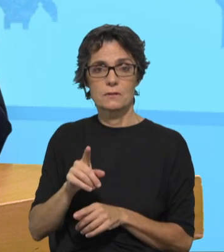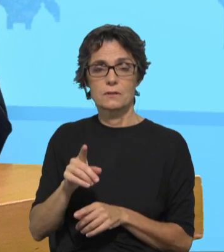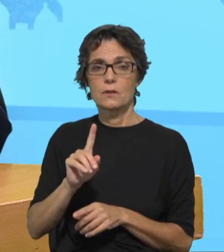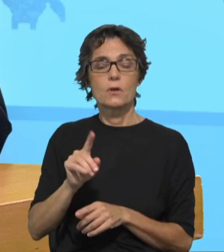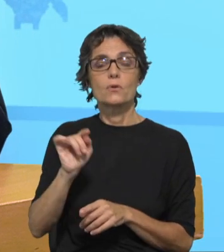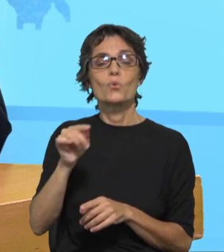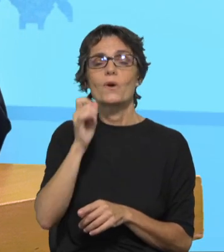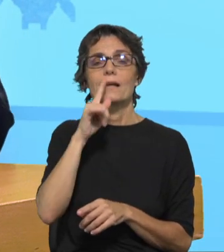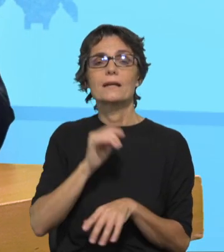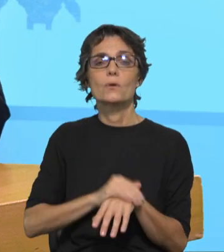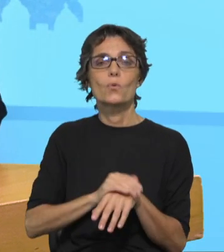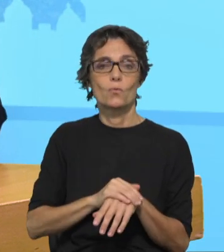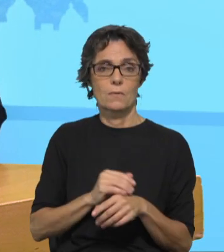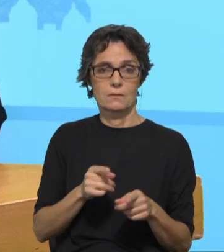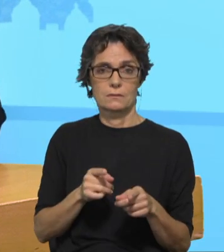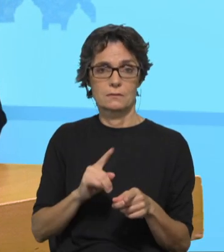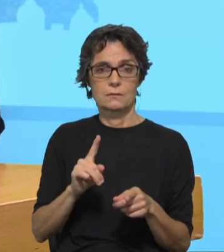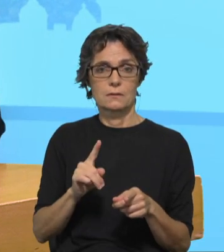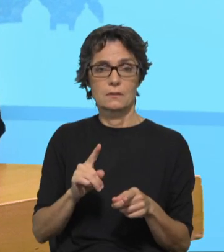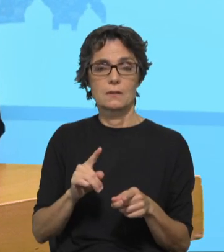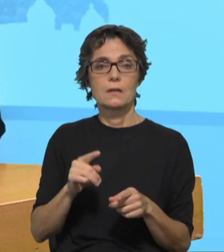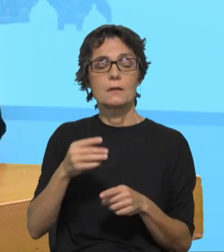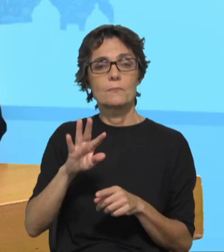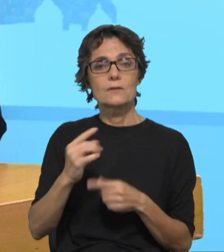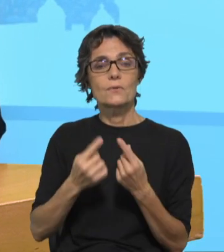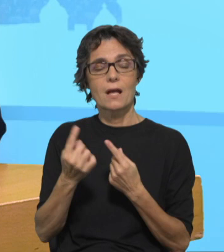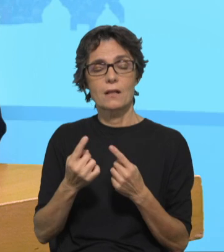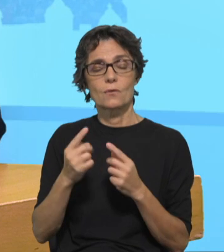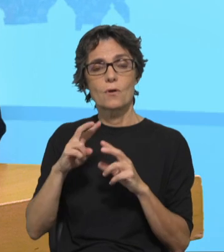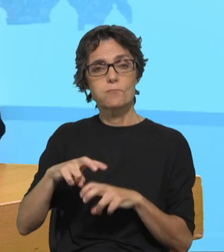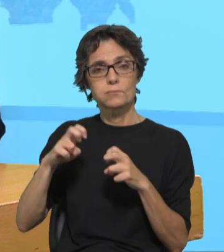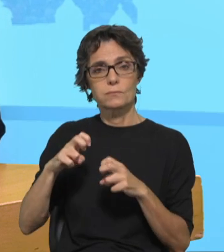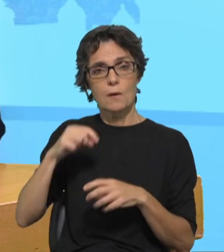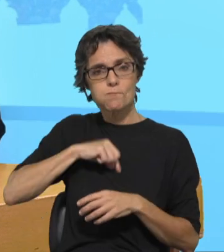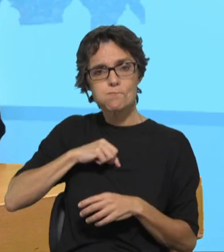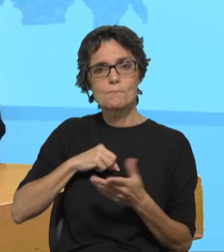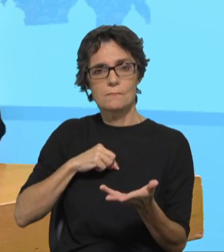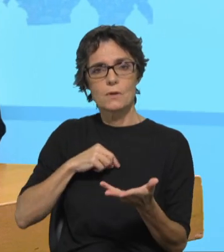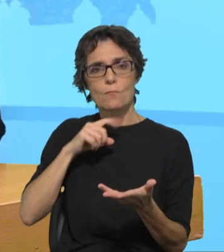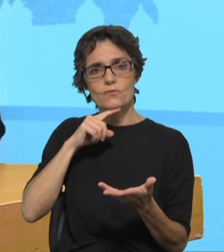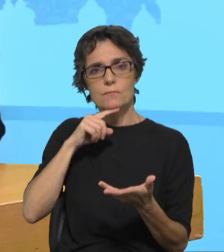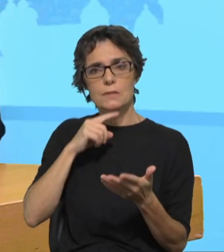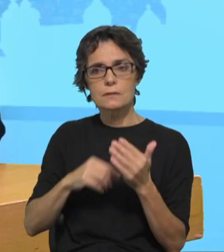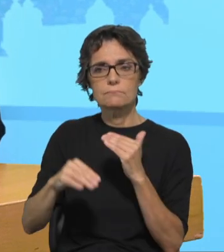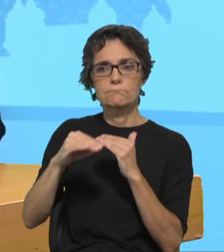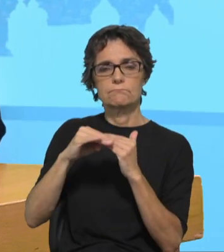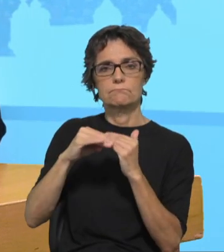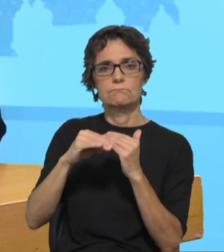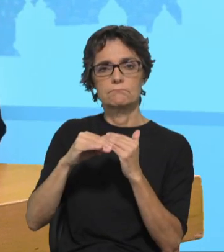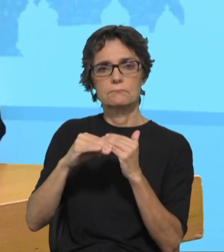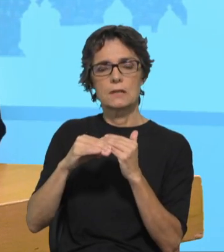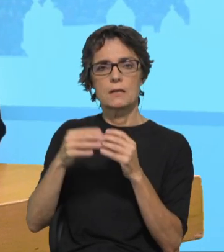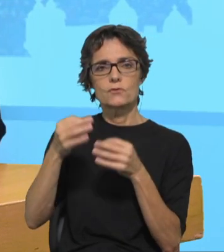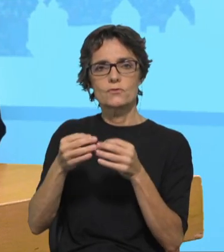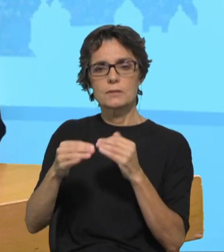faz, mas por algo que descobre dentro de si que é capaz de restabelecer a justiça